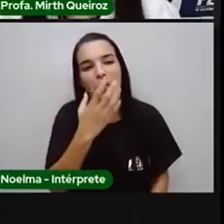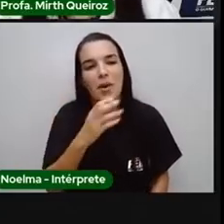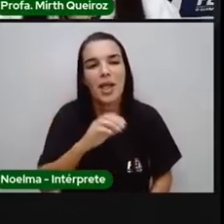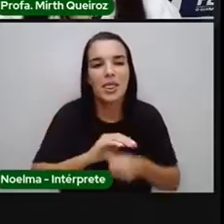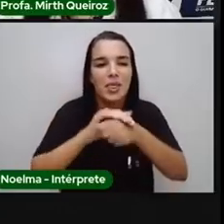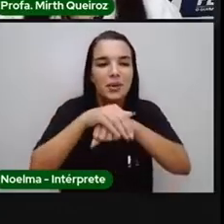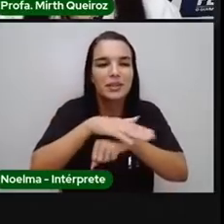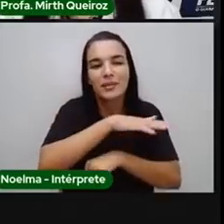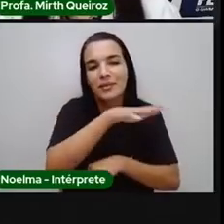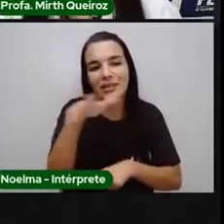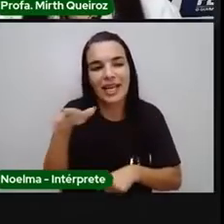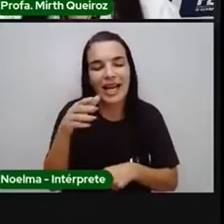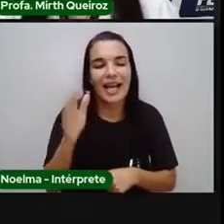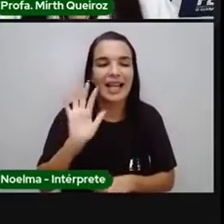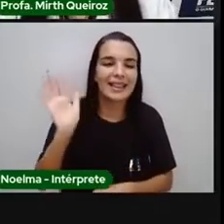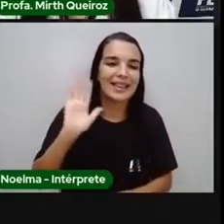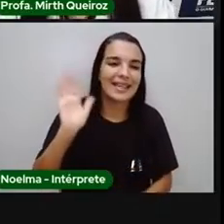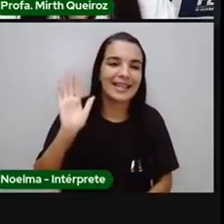para vocês. Até mais.